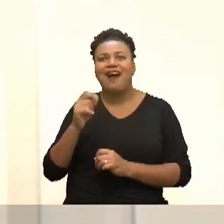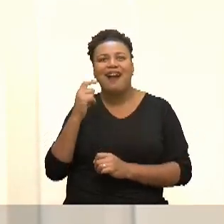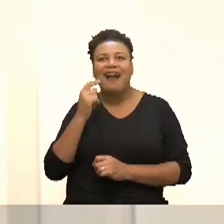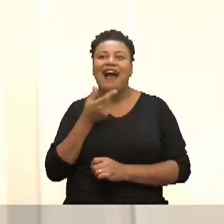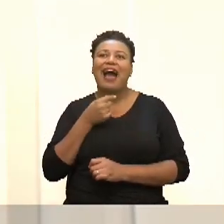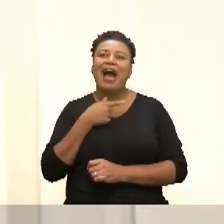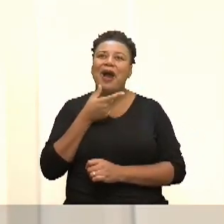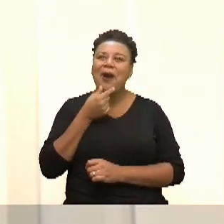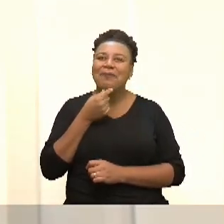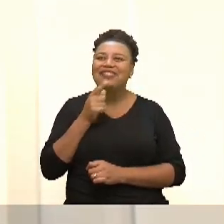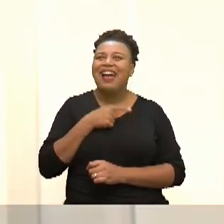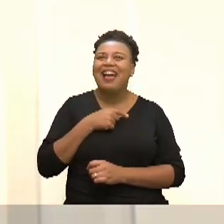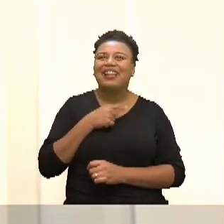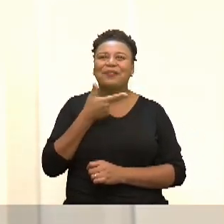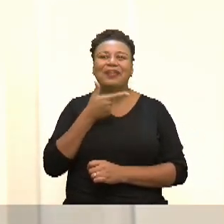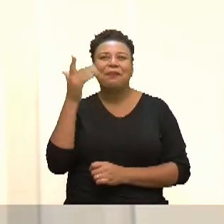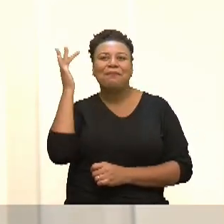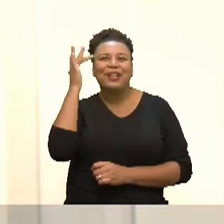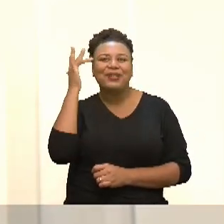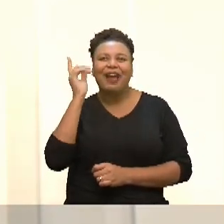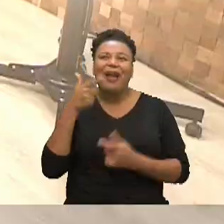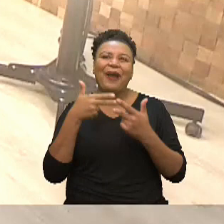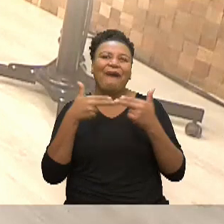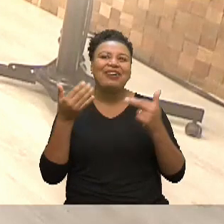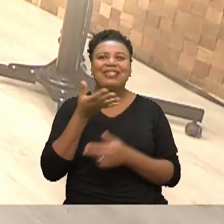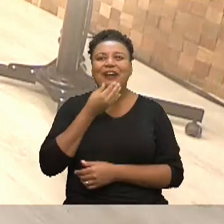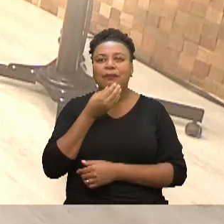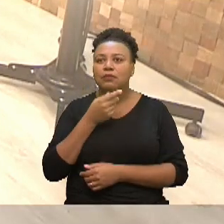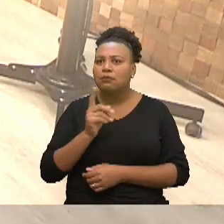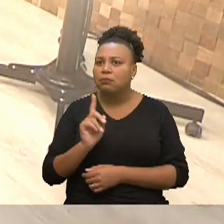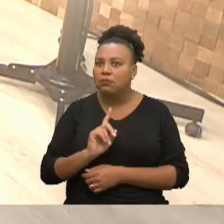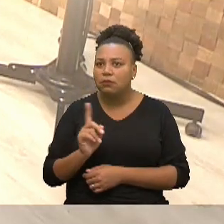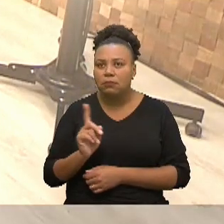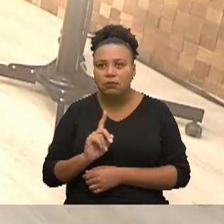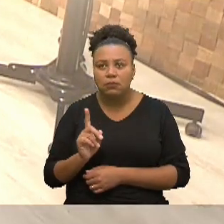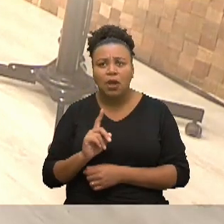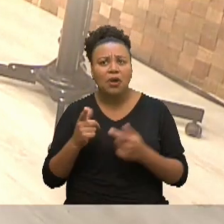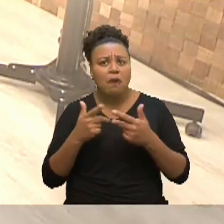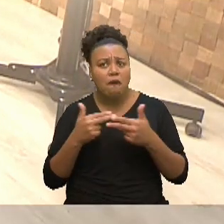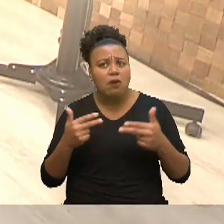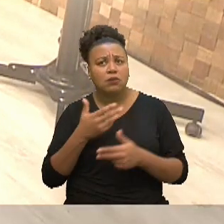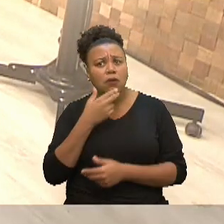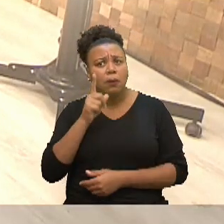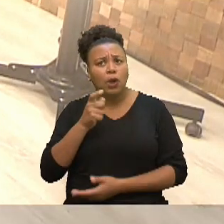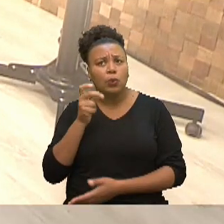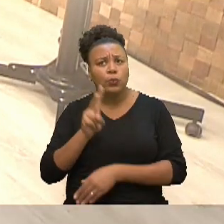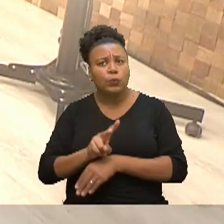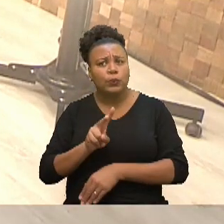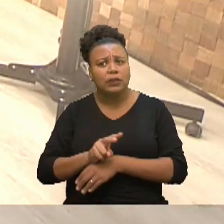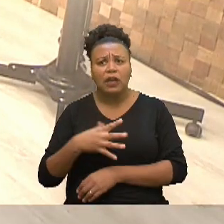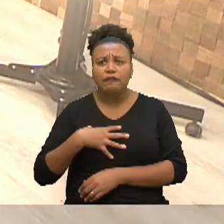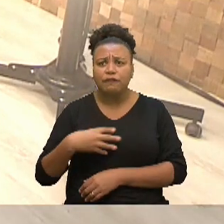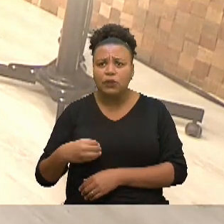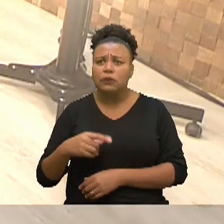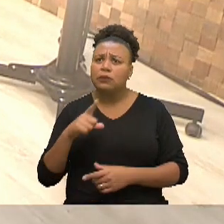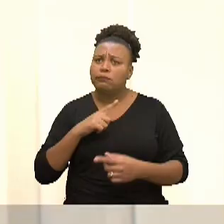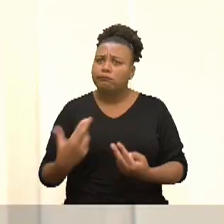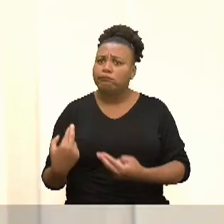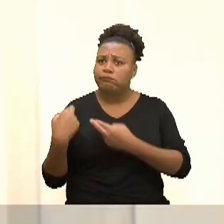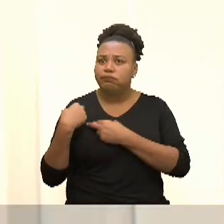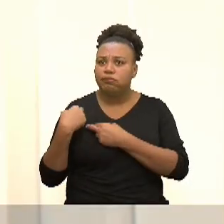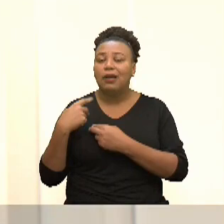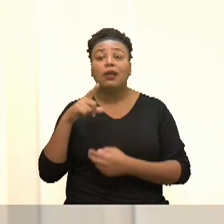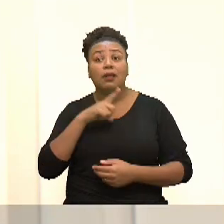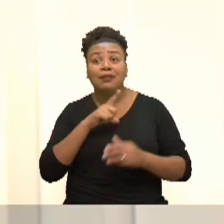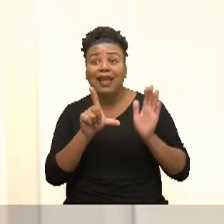meninos. Ah, que isso é coisa de homens, e não é! Coisa de homem é cuidar do filho, é assumir as responsabilidades. E